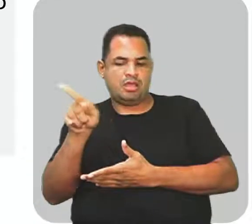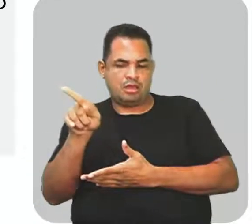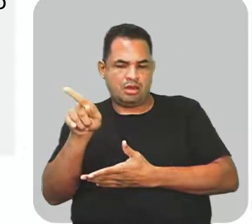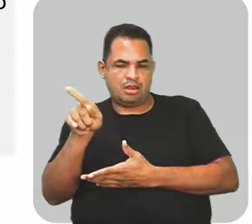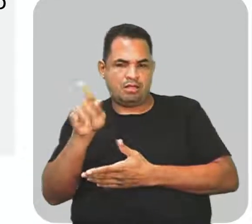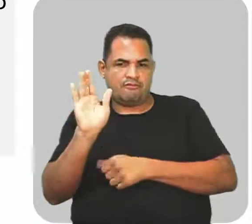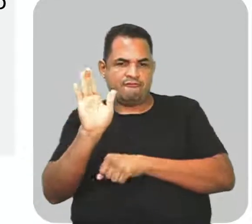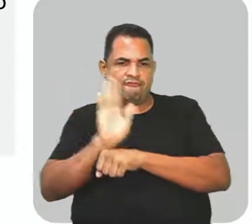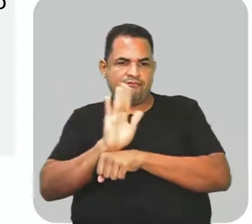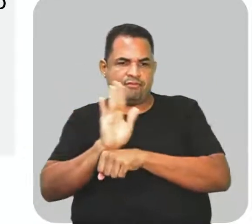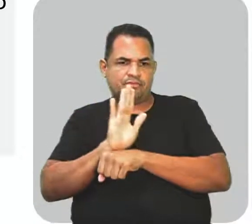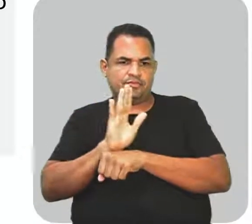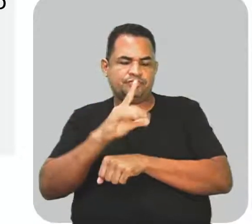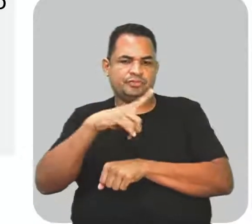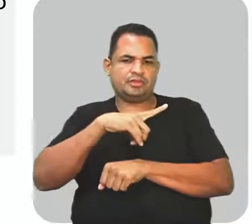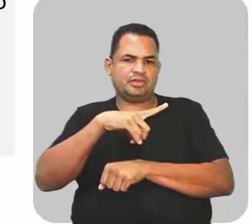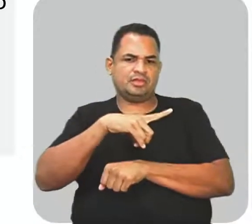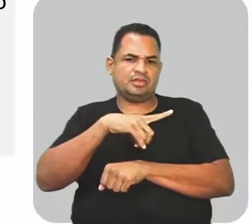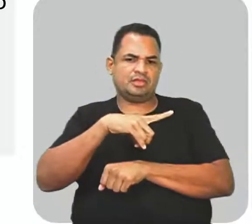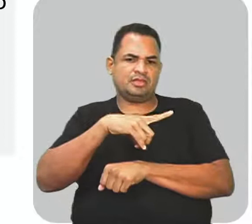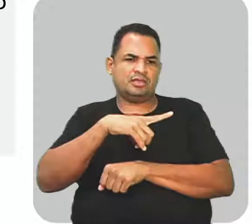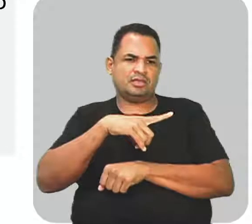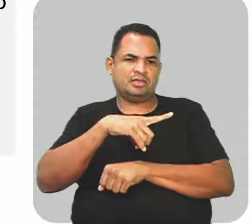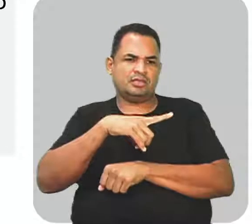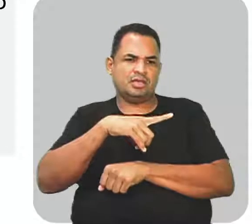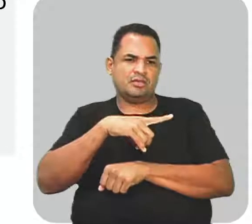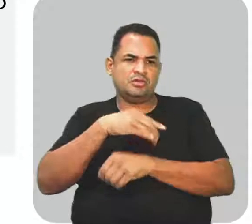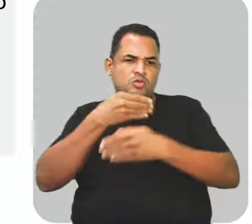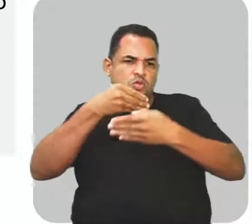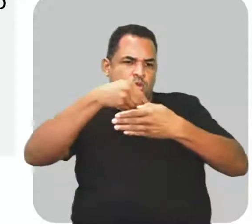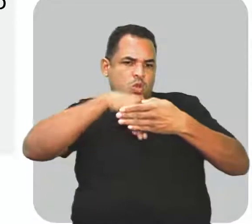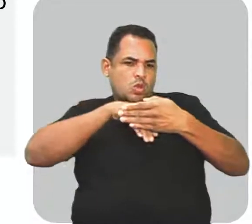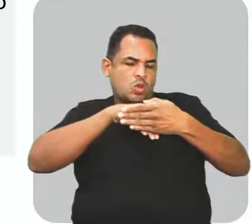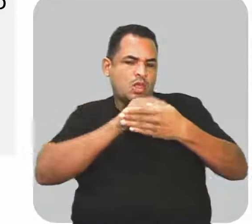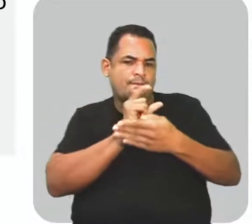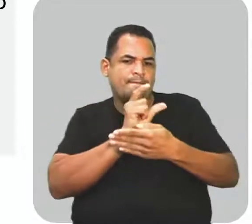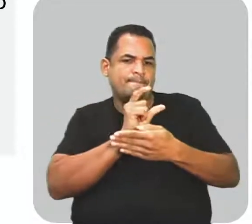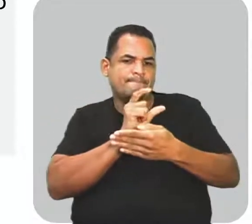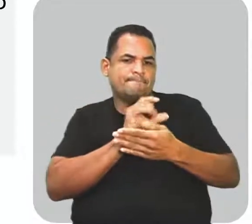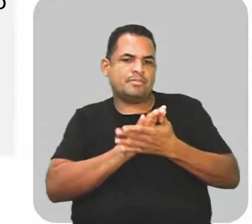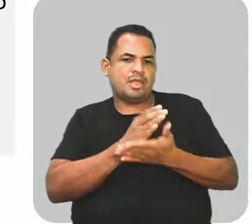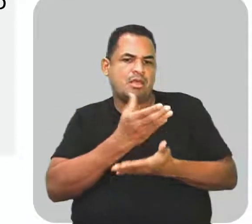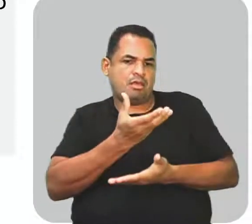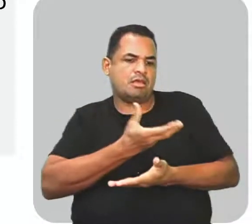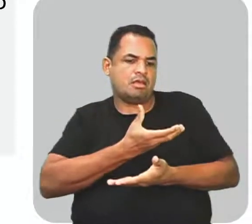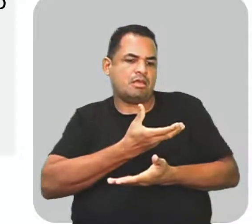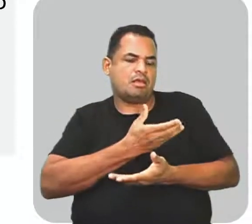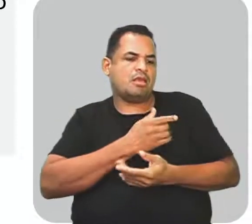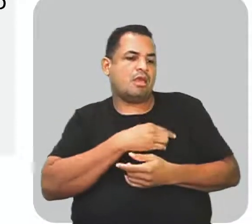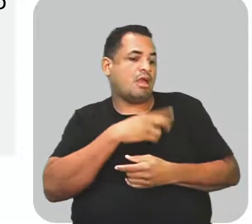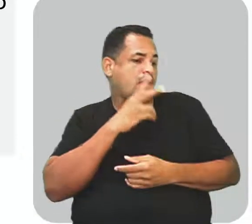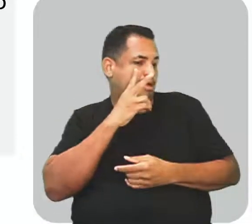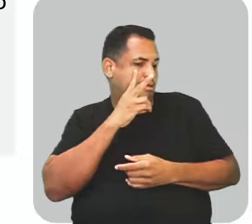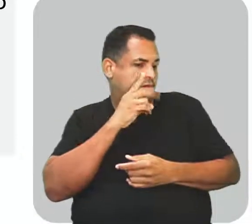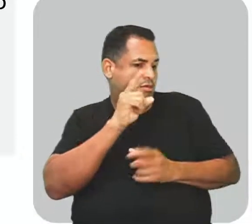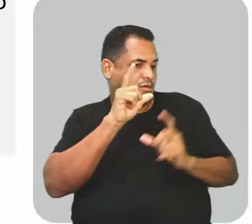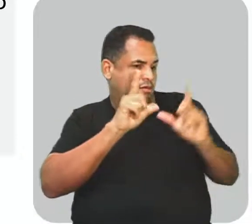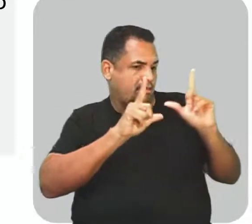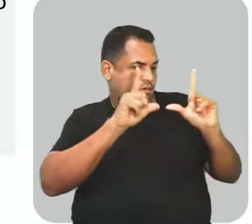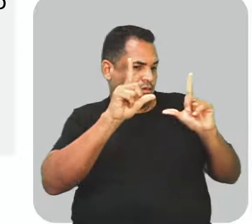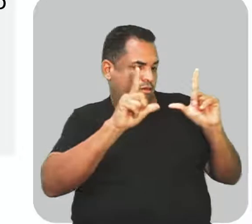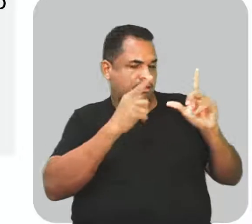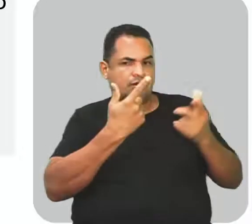Nós temos a omissão, né? Da expressão queria assistir. Se nós fôssemos